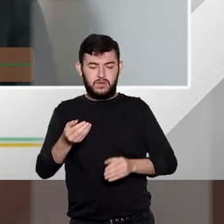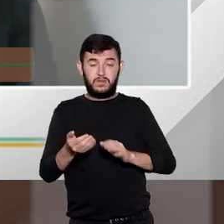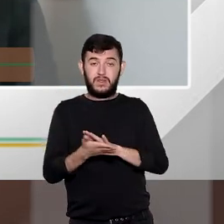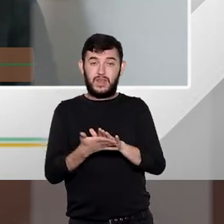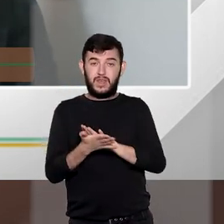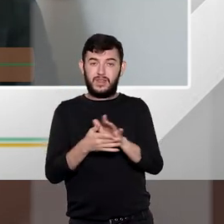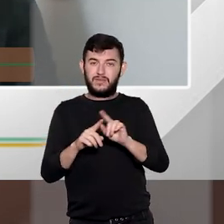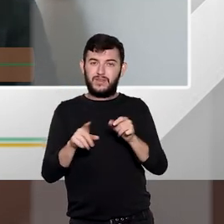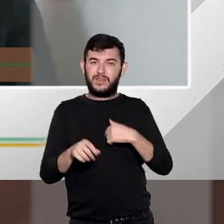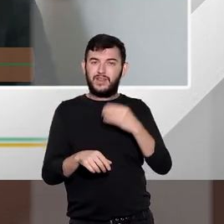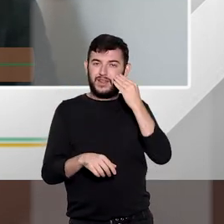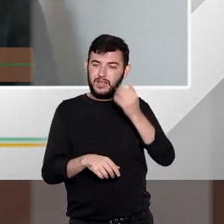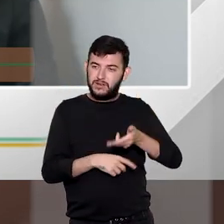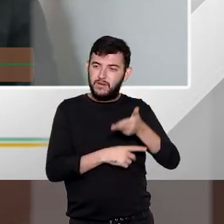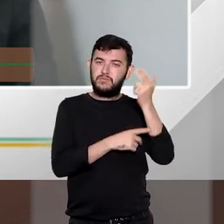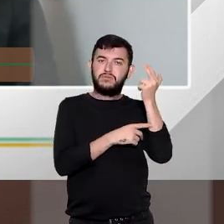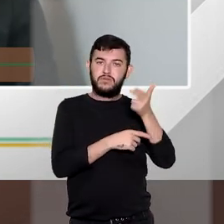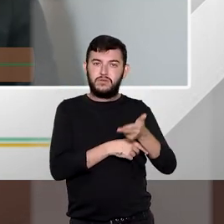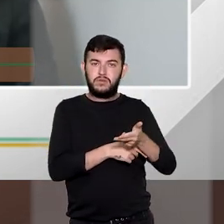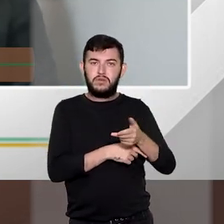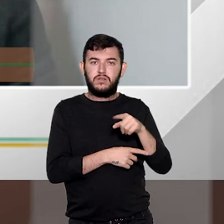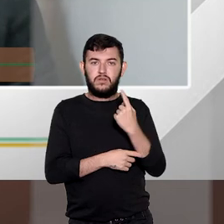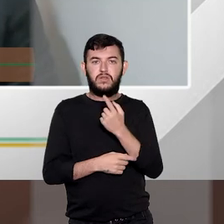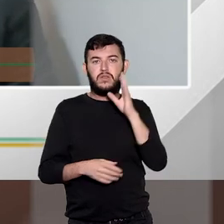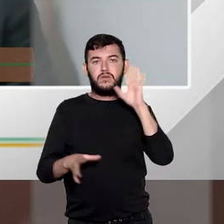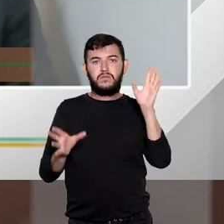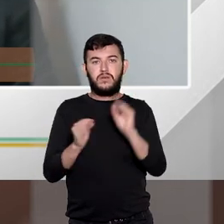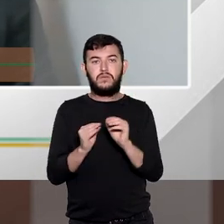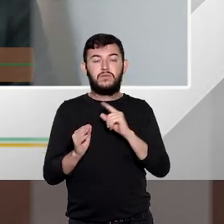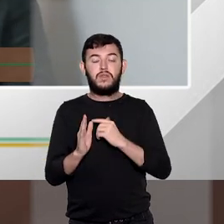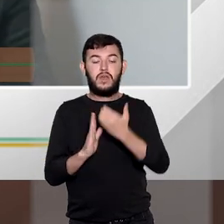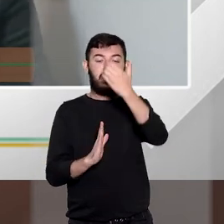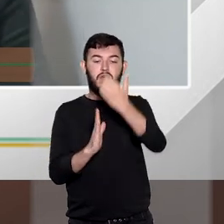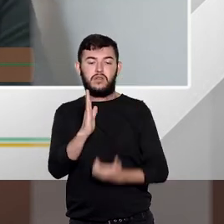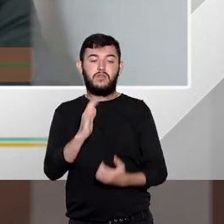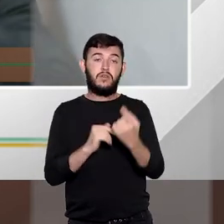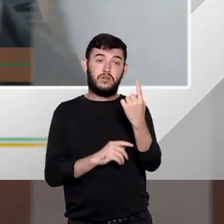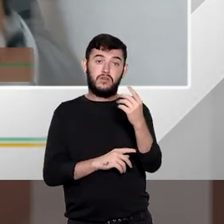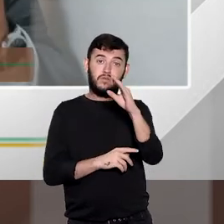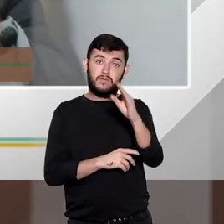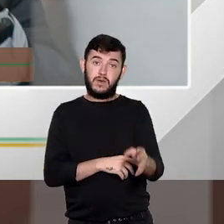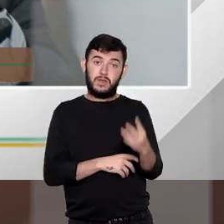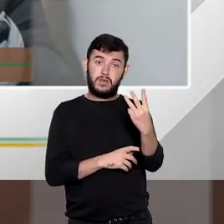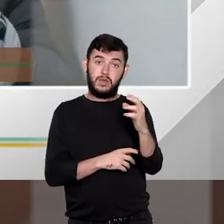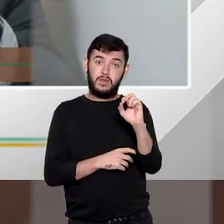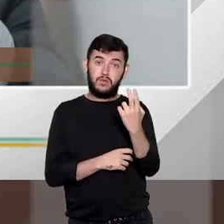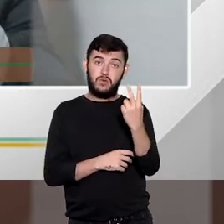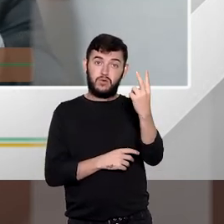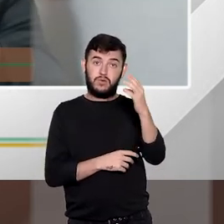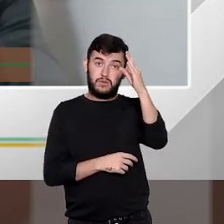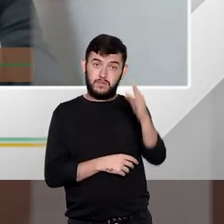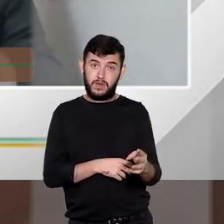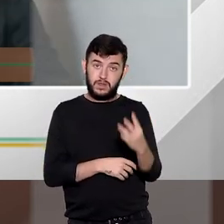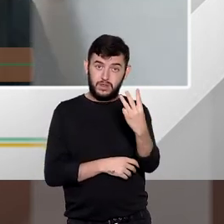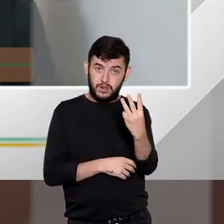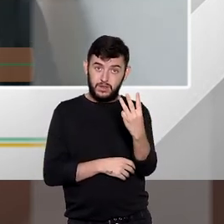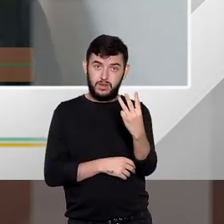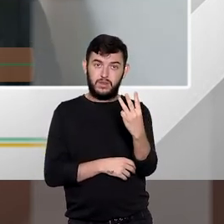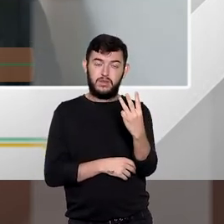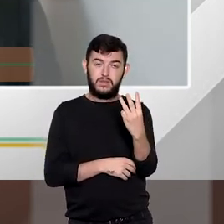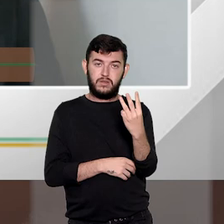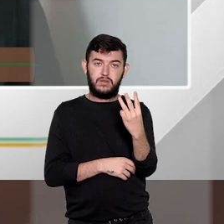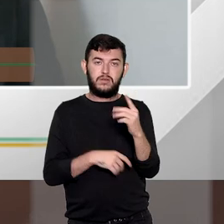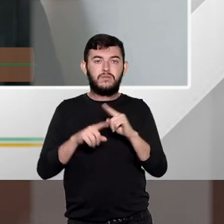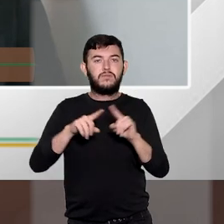provavelmente a redução você tem pelo parágrafo de um terço a dois terços então um terço metade e dois terços então nesse